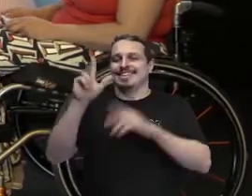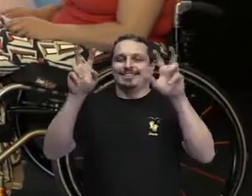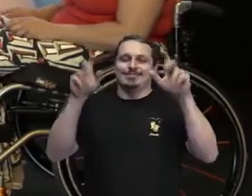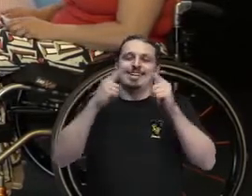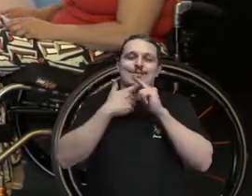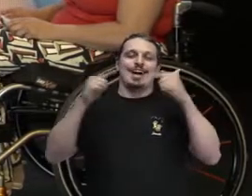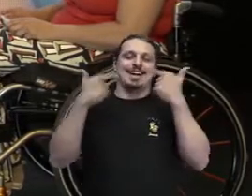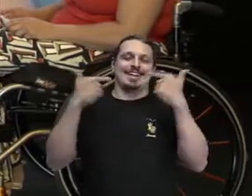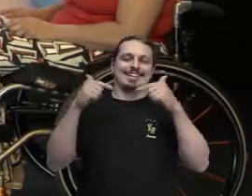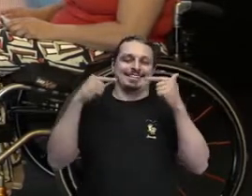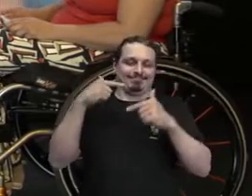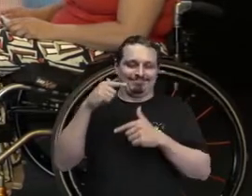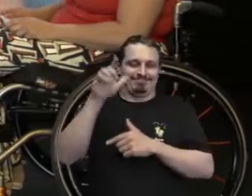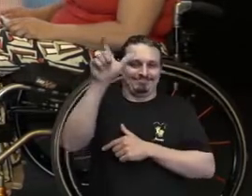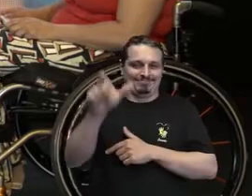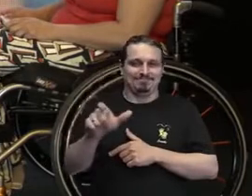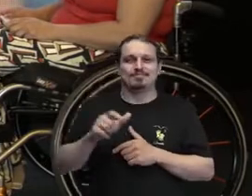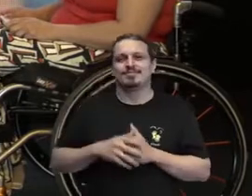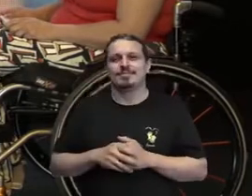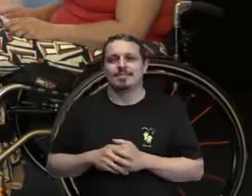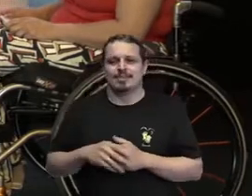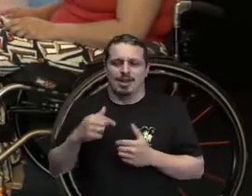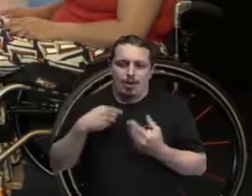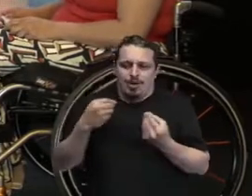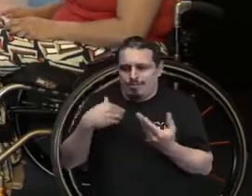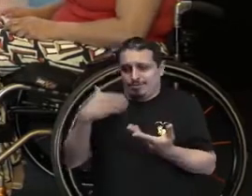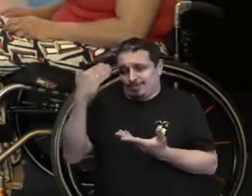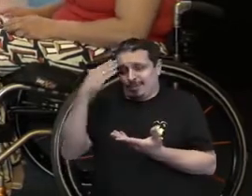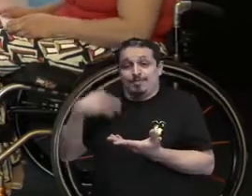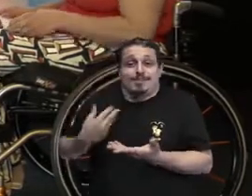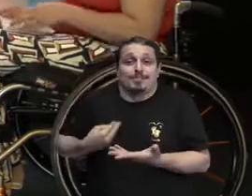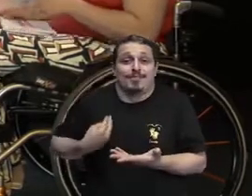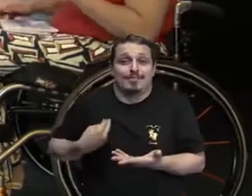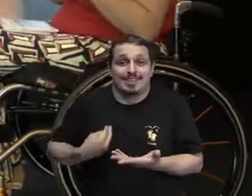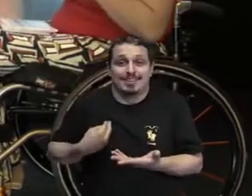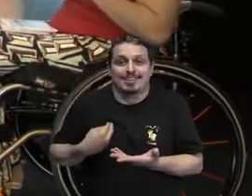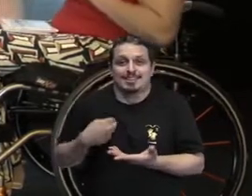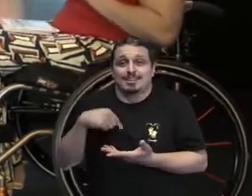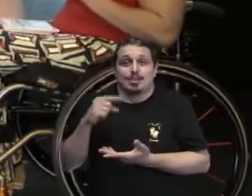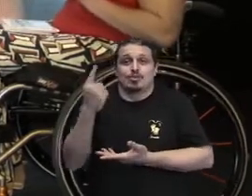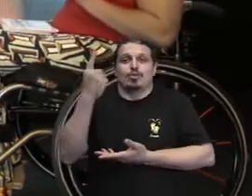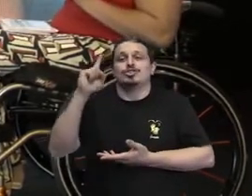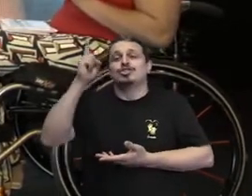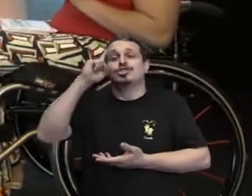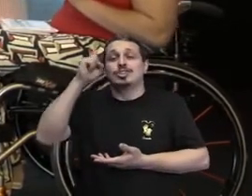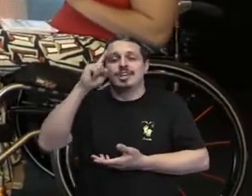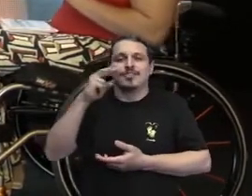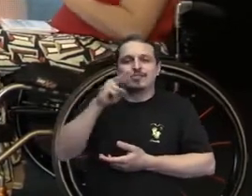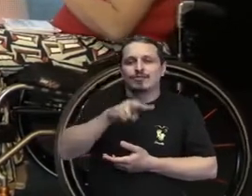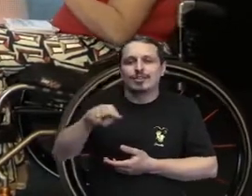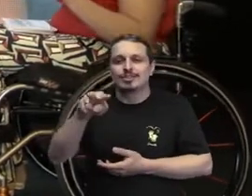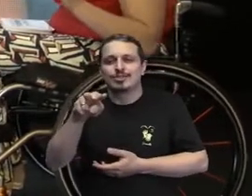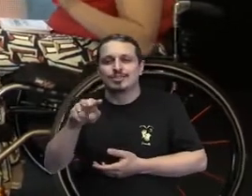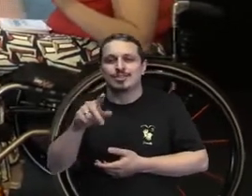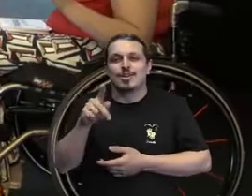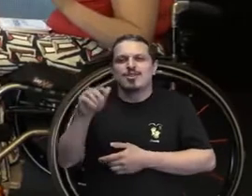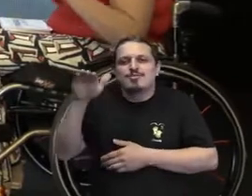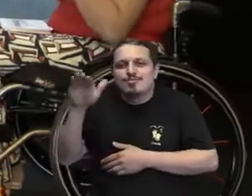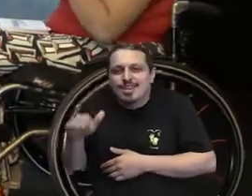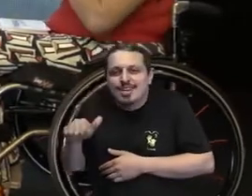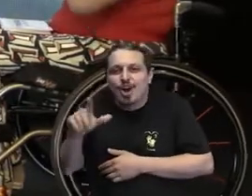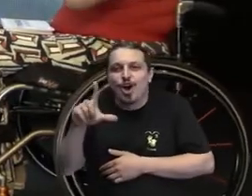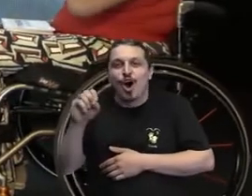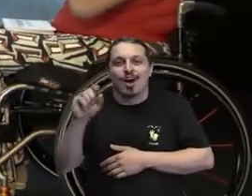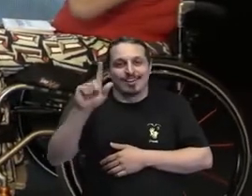começar o dia sem ver a pequena Lô, não é mesmo, Tabata? Não, ela retrata, a pequena Lô... Oi, pequena Lô,